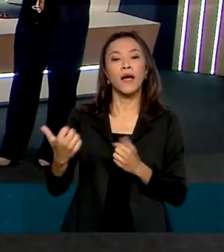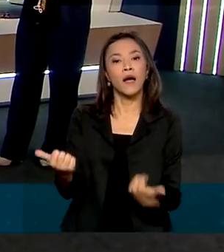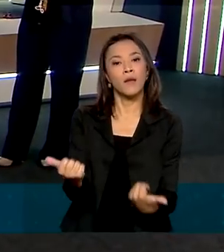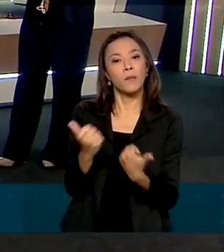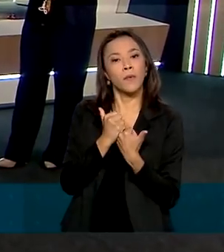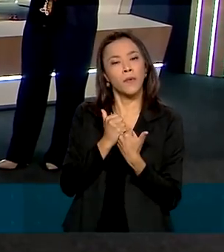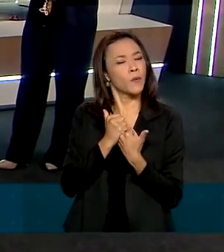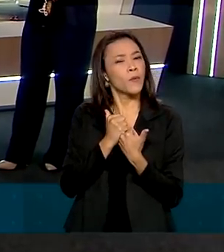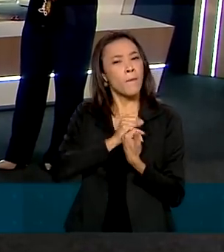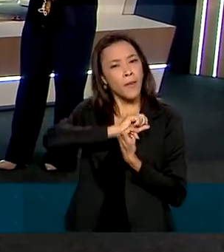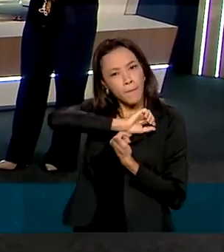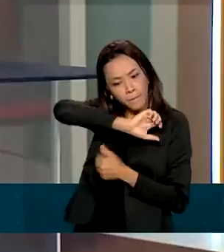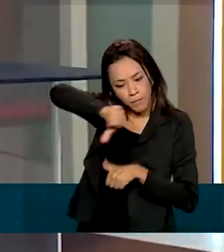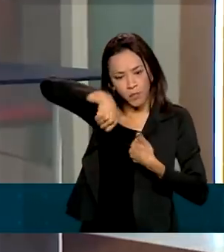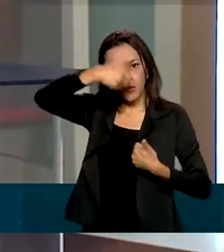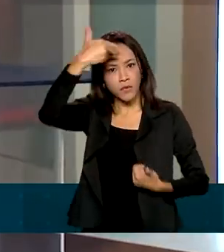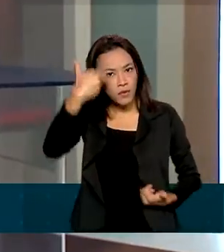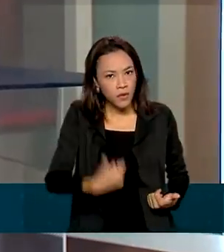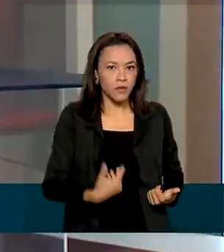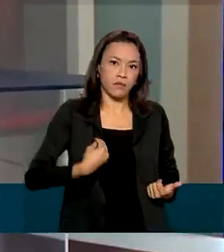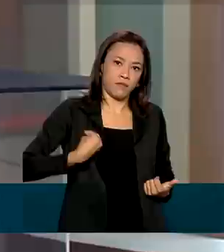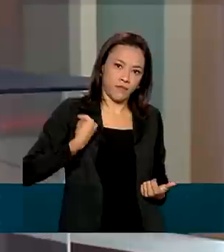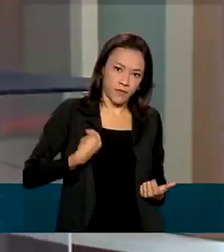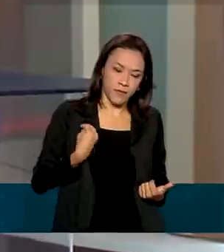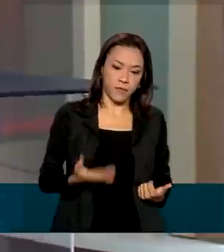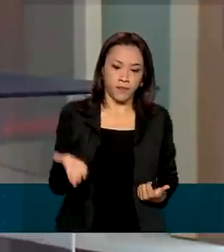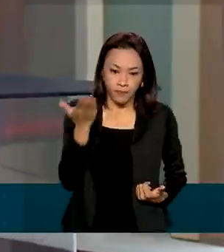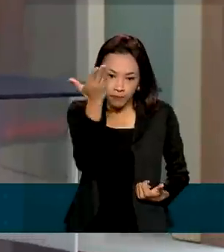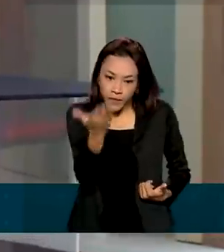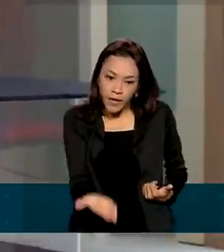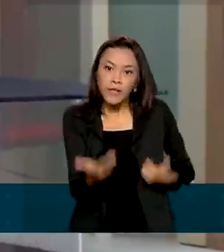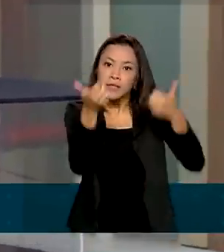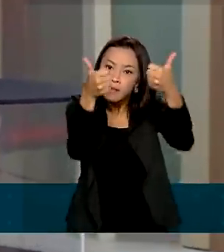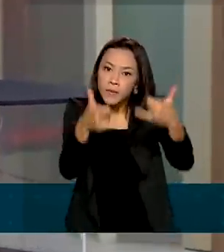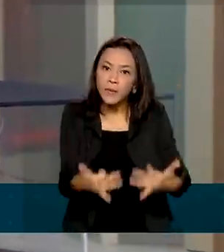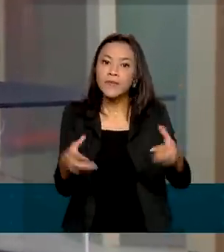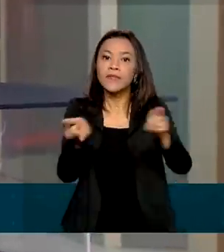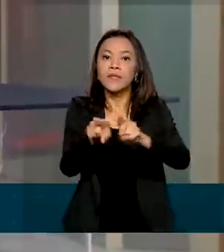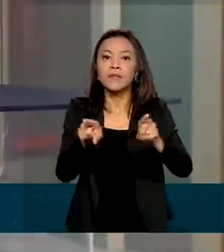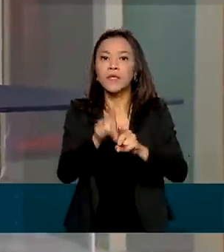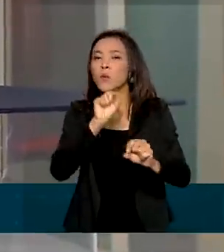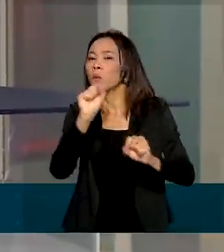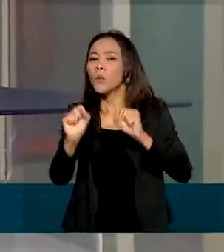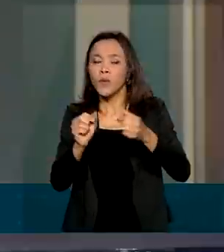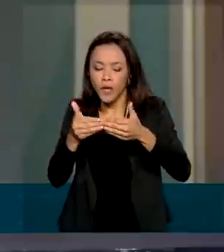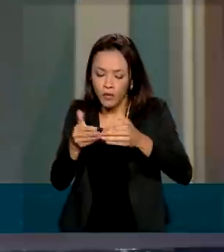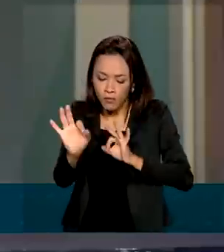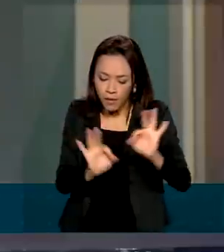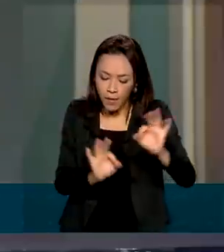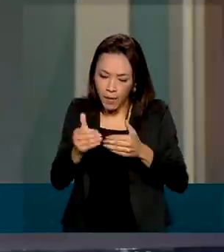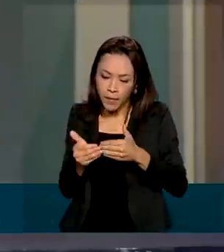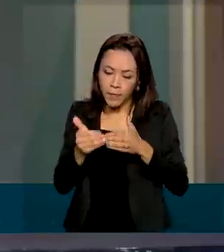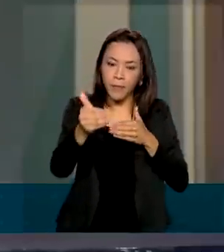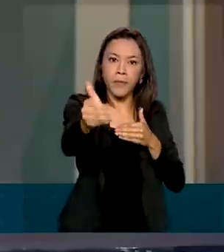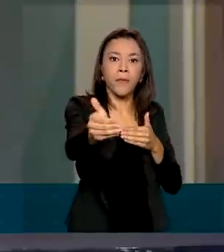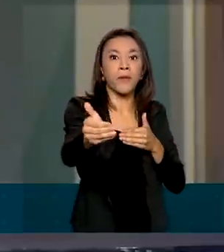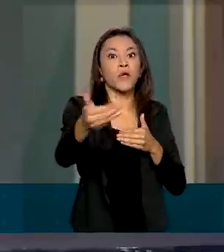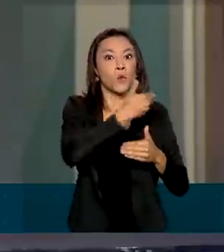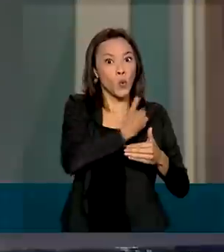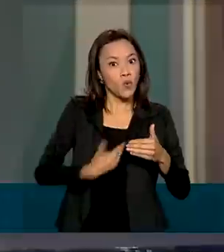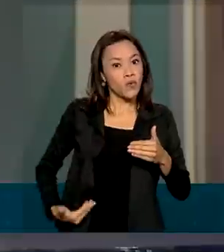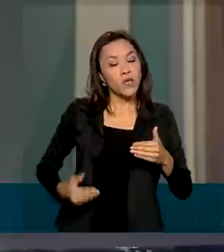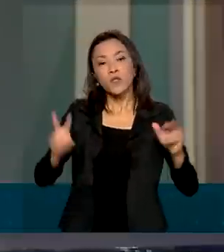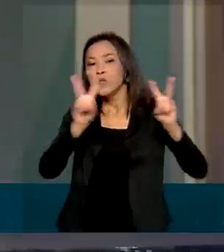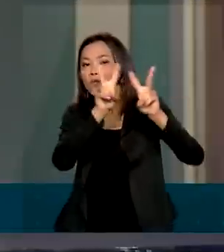transformar a realidade em que se encontra. João Roma também falou sobre a expectativa do governo em relação à aprovação da PEC dos